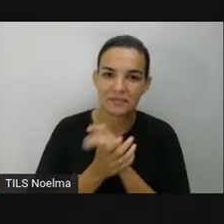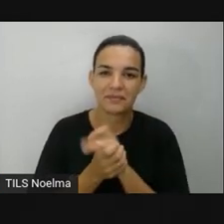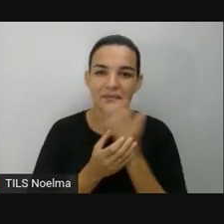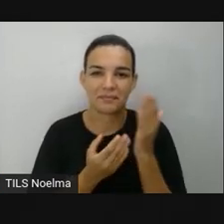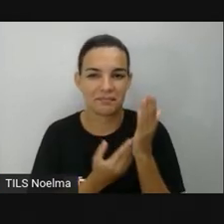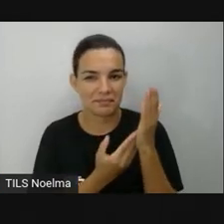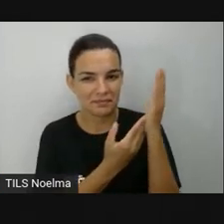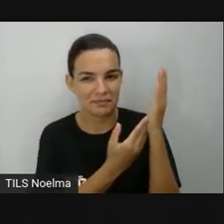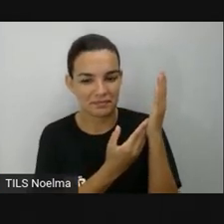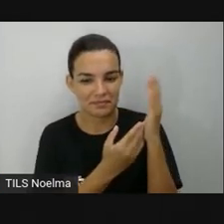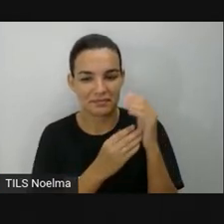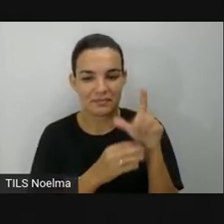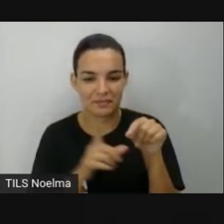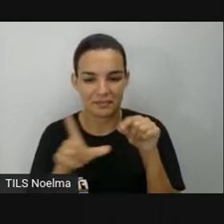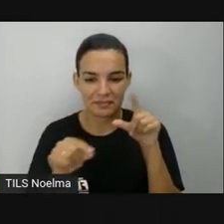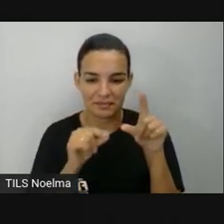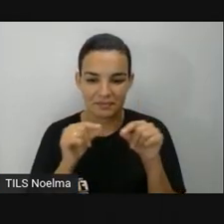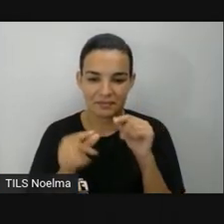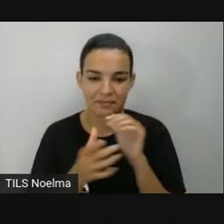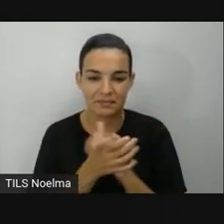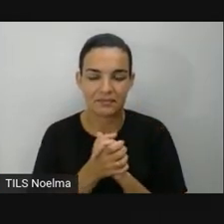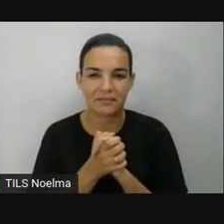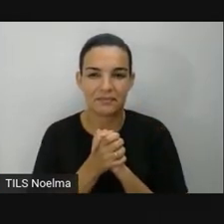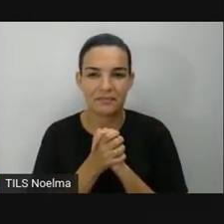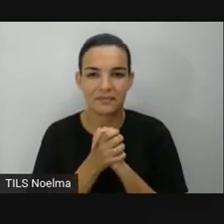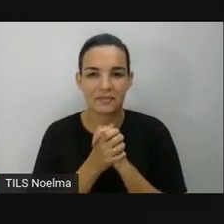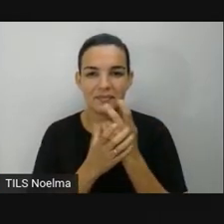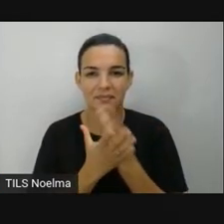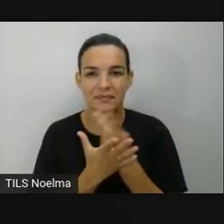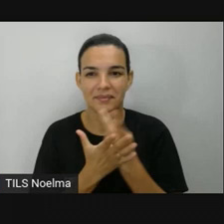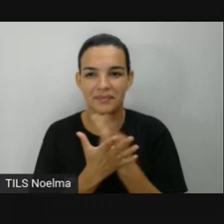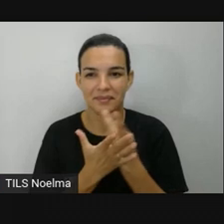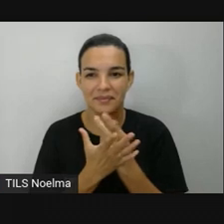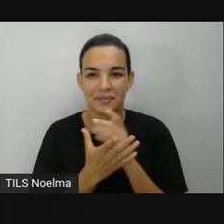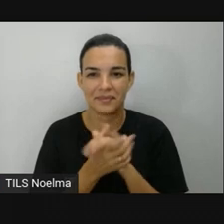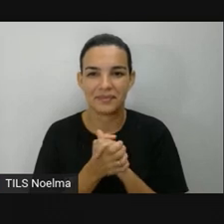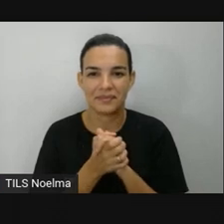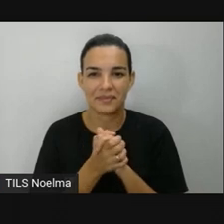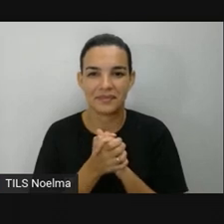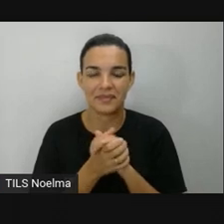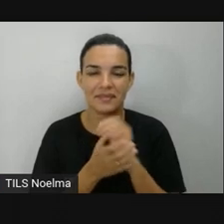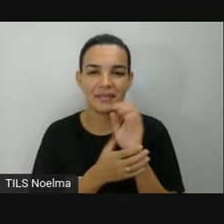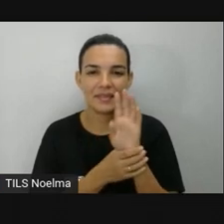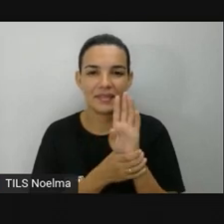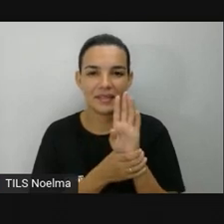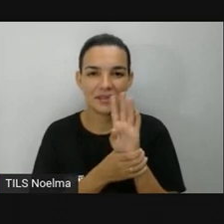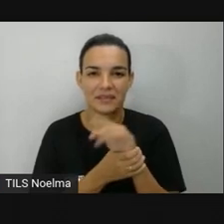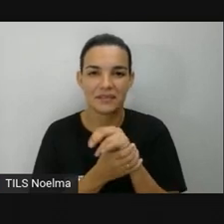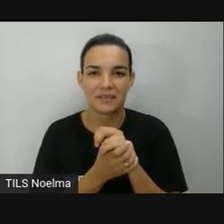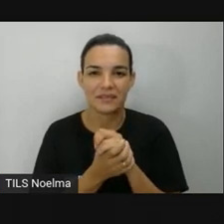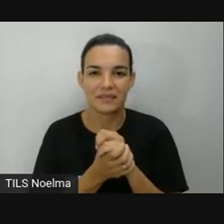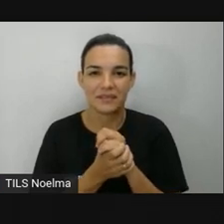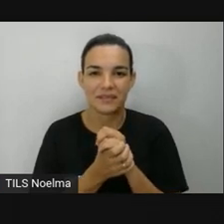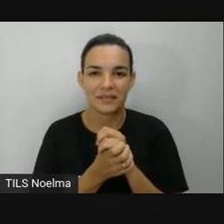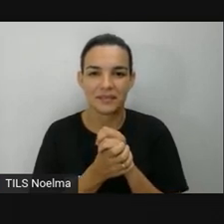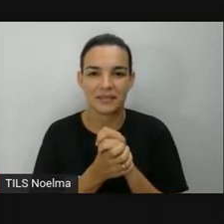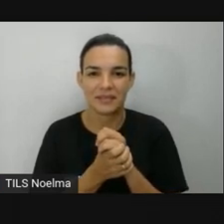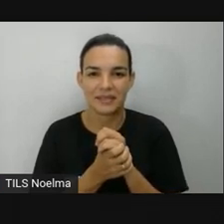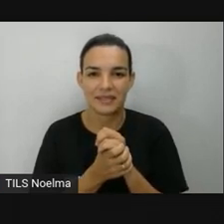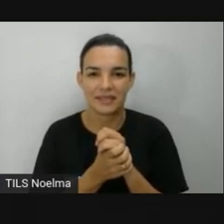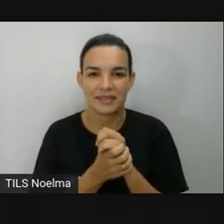Errou de novo 1C Errou 4E Errou